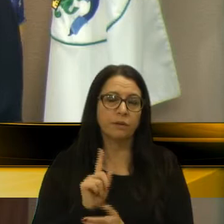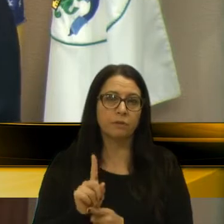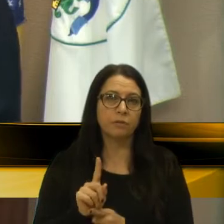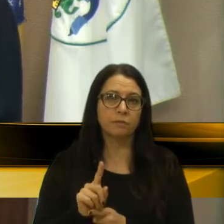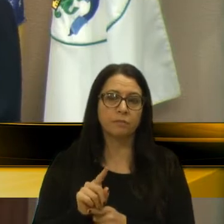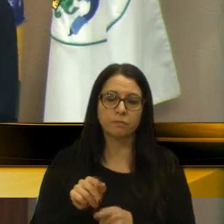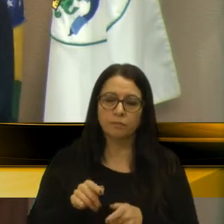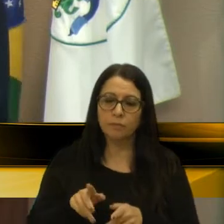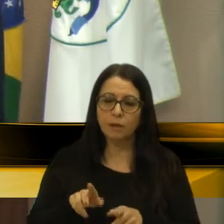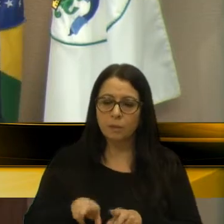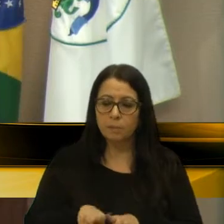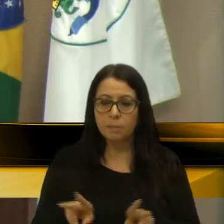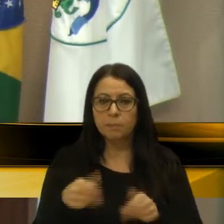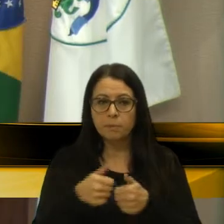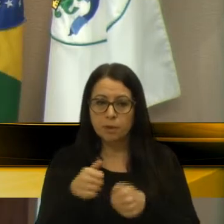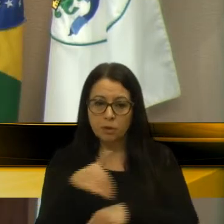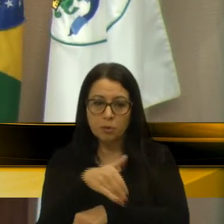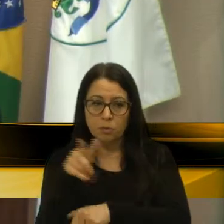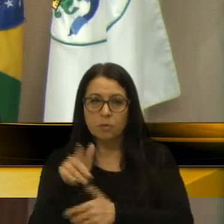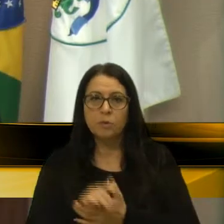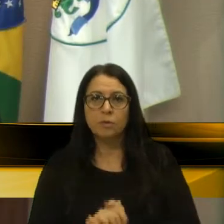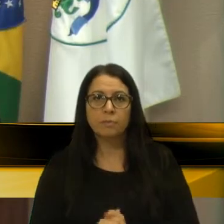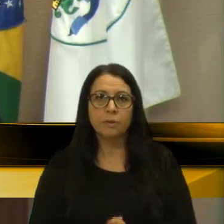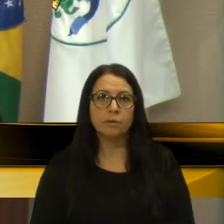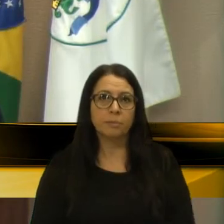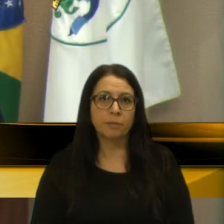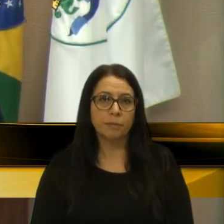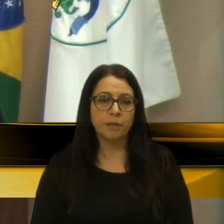tem essa rua Otávio Orocha que pega a perimetral,